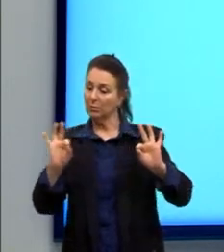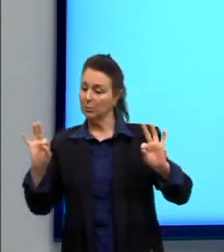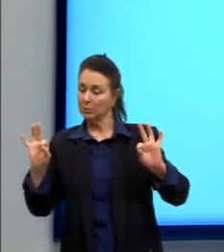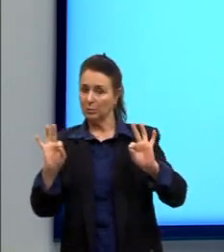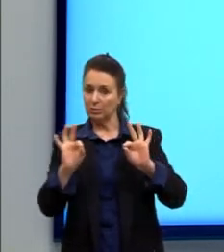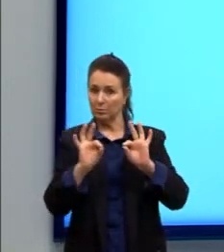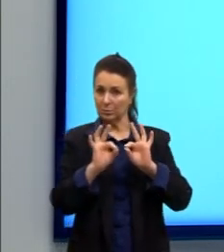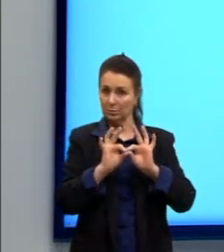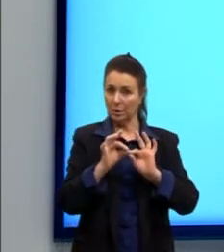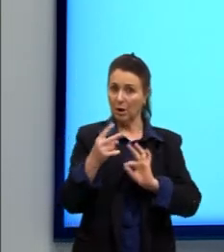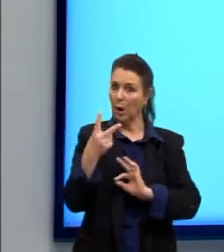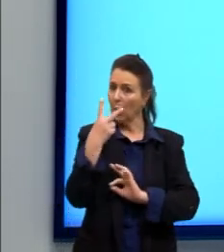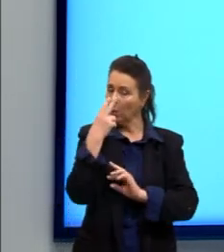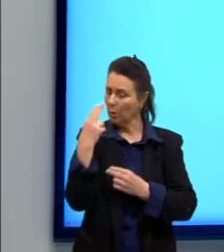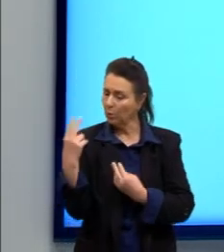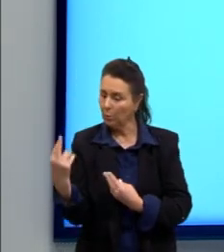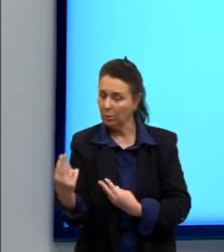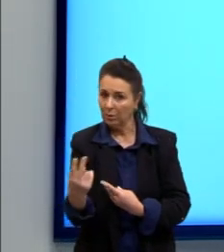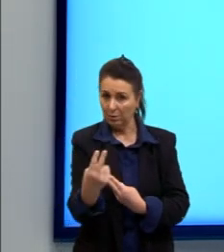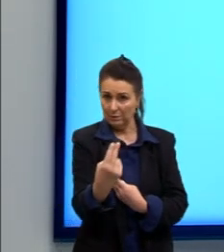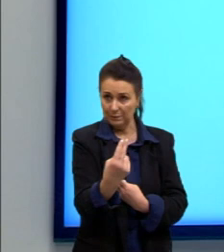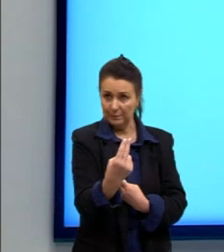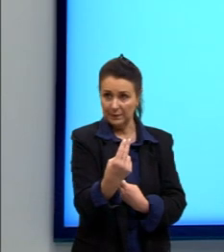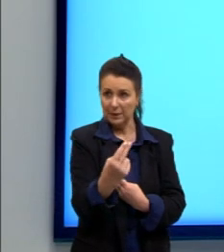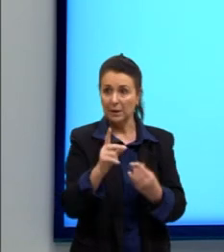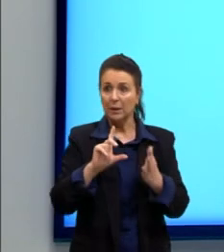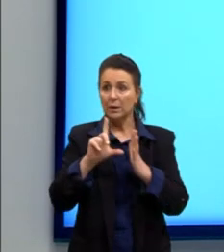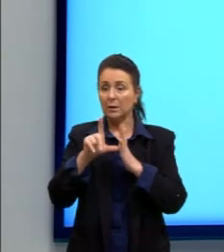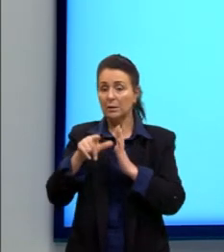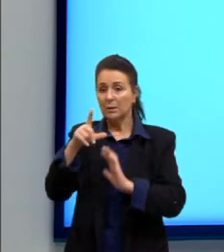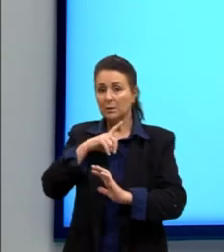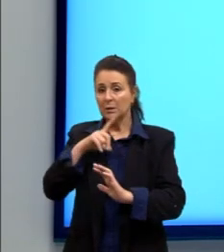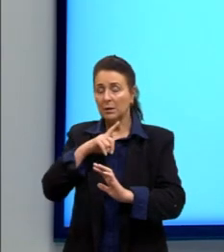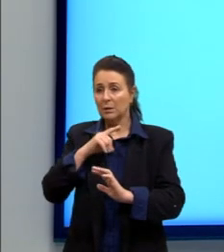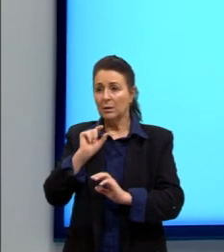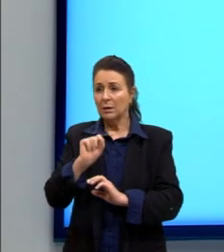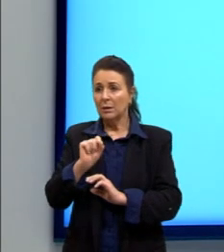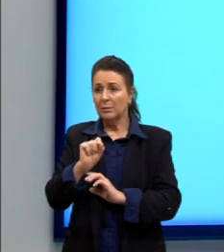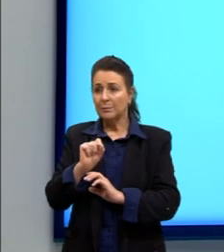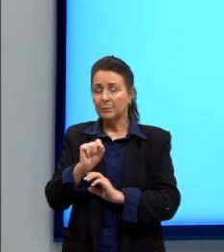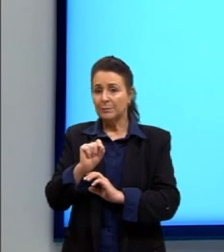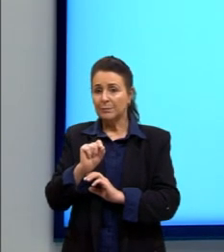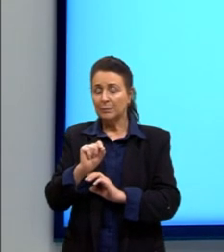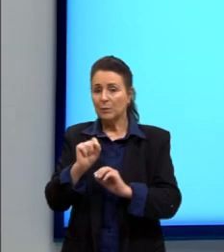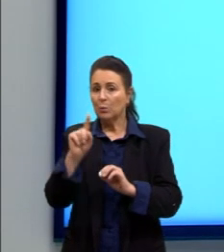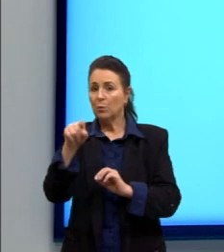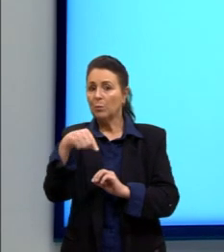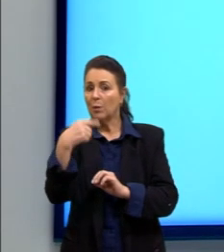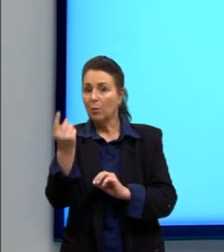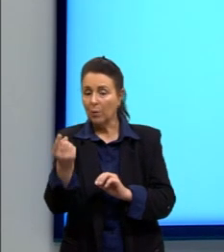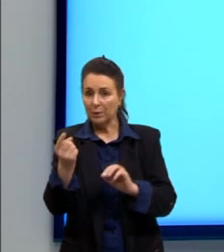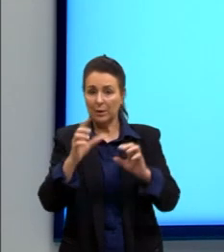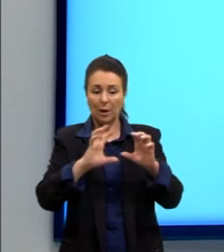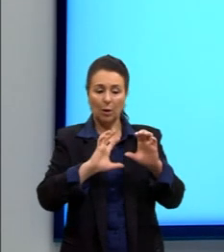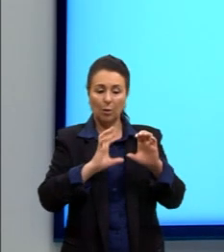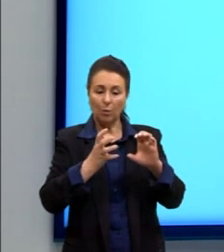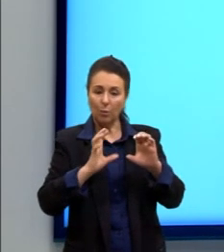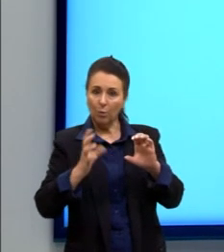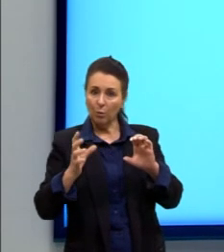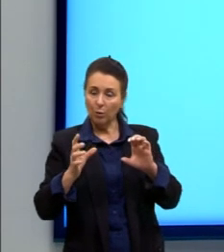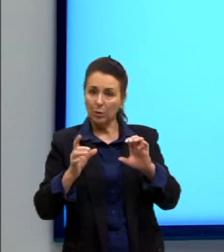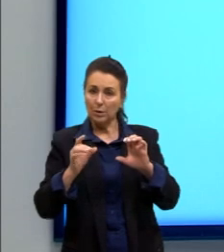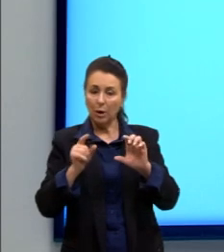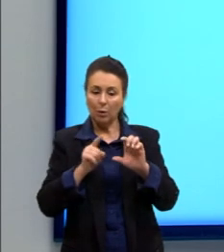idênticas. E aí, eu vou ter o quê? Uma onda com intensidade